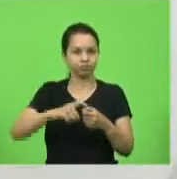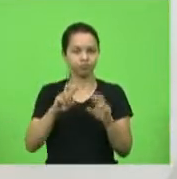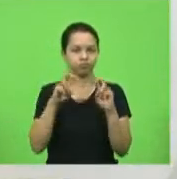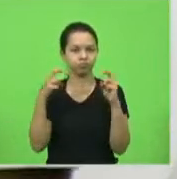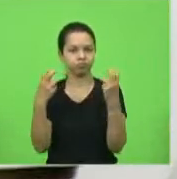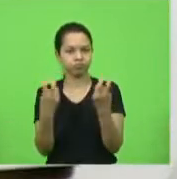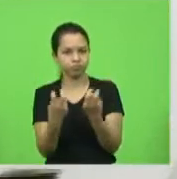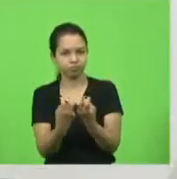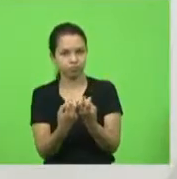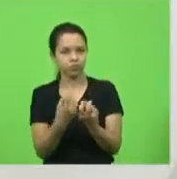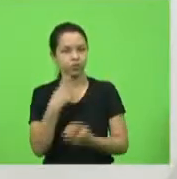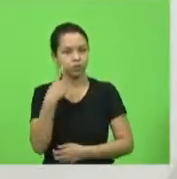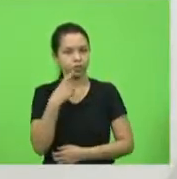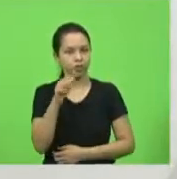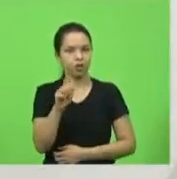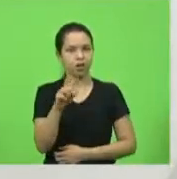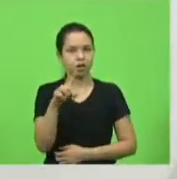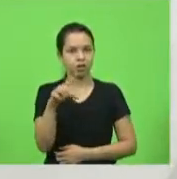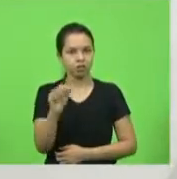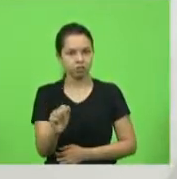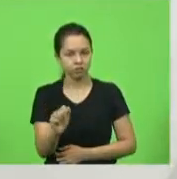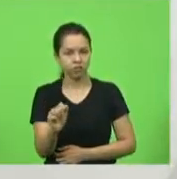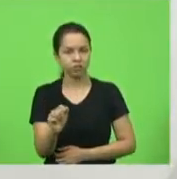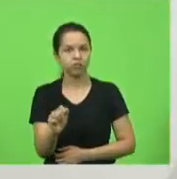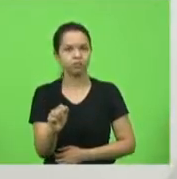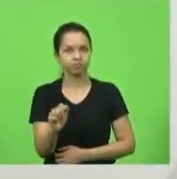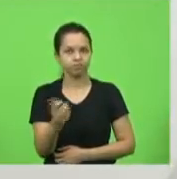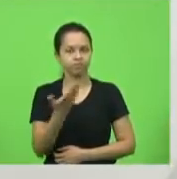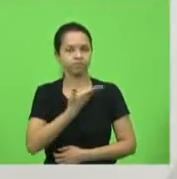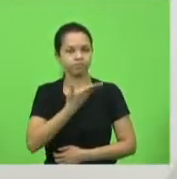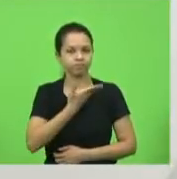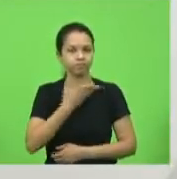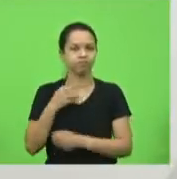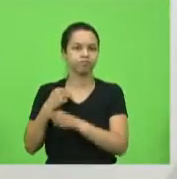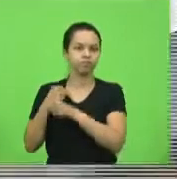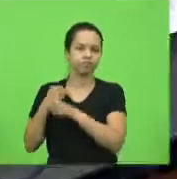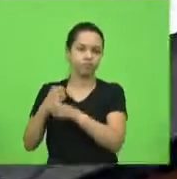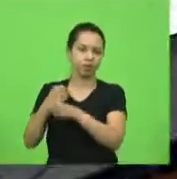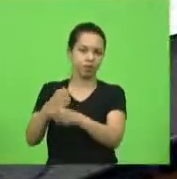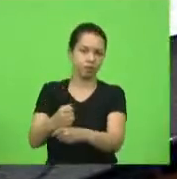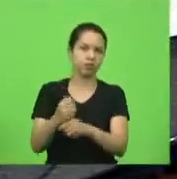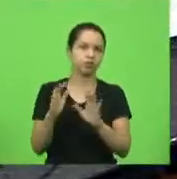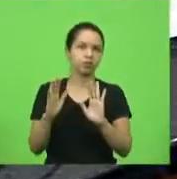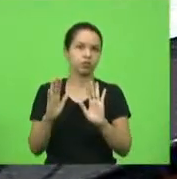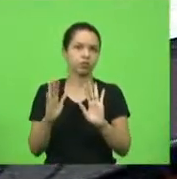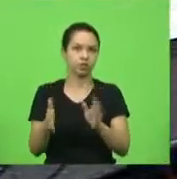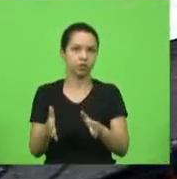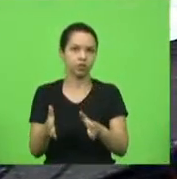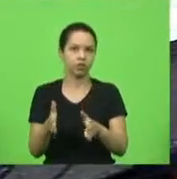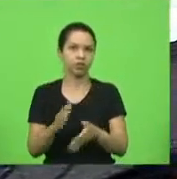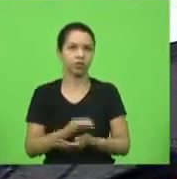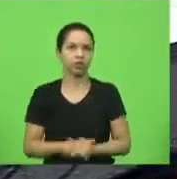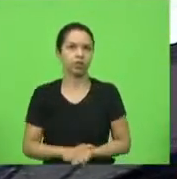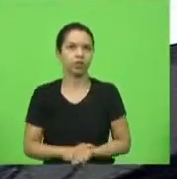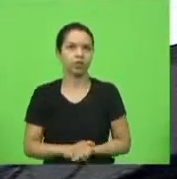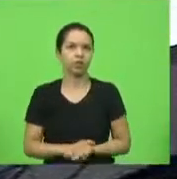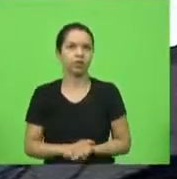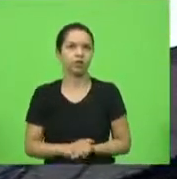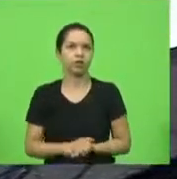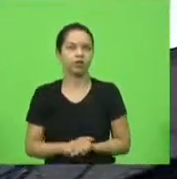Deputada Ada de Luca, que ela é uma amiga de muitos anos e que ficou durante muito tempo